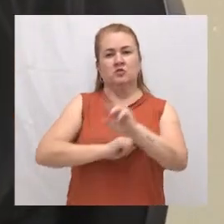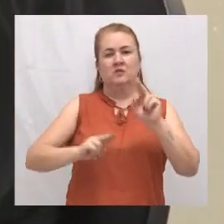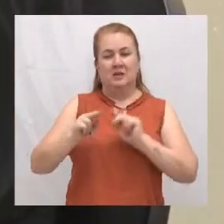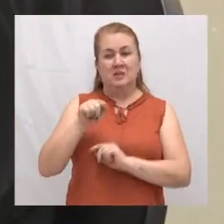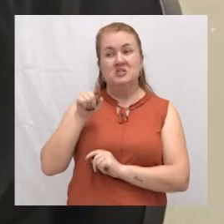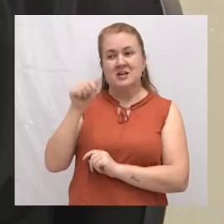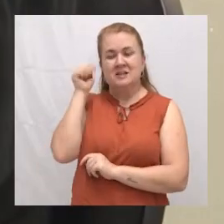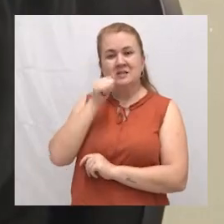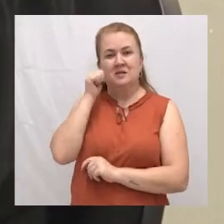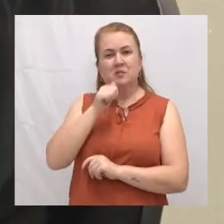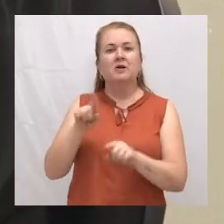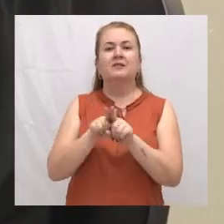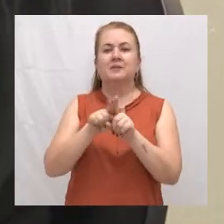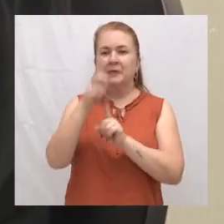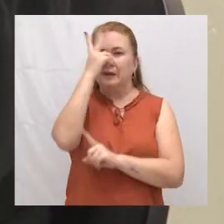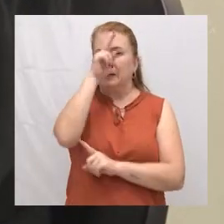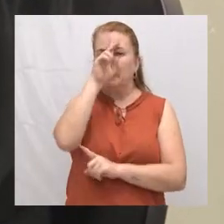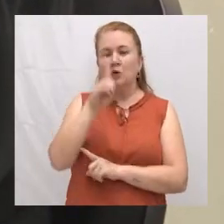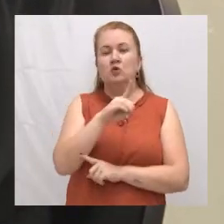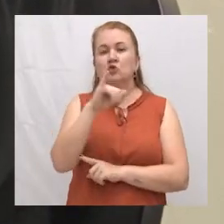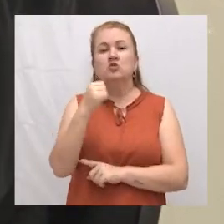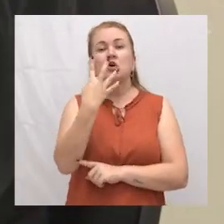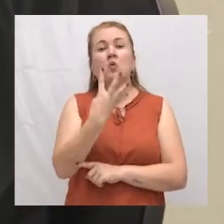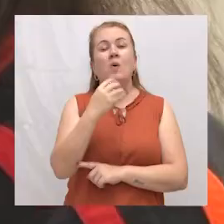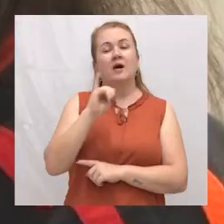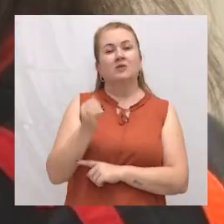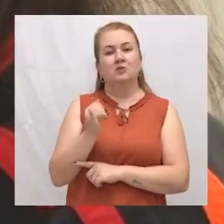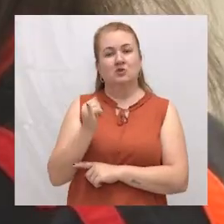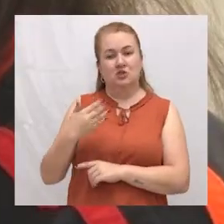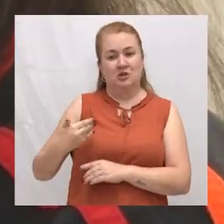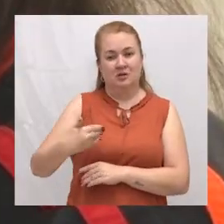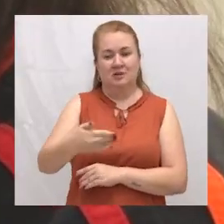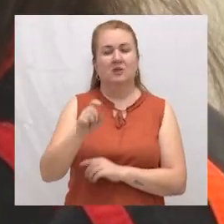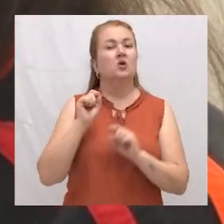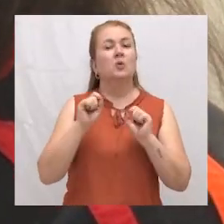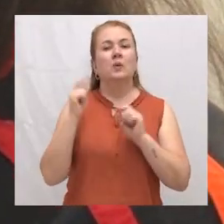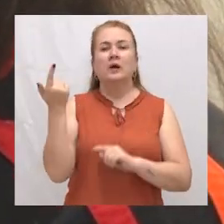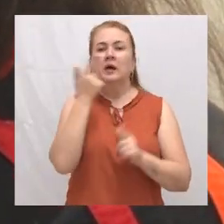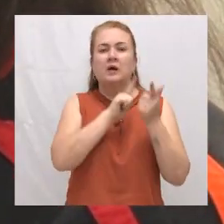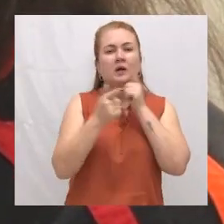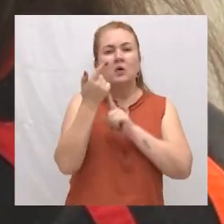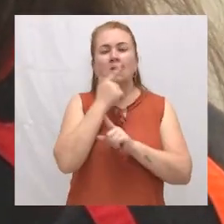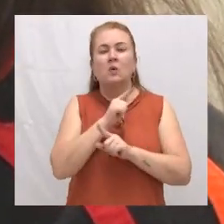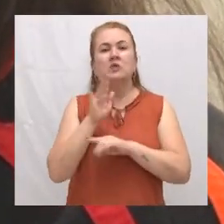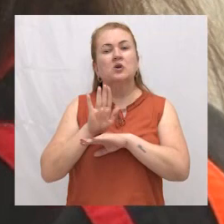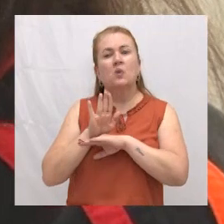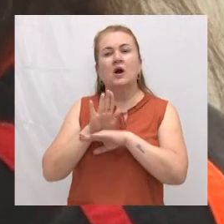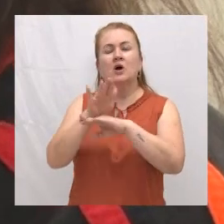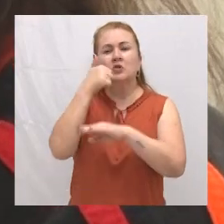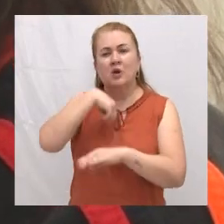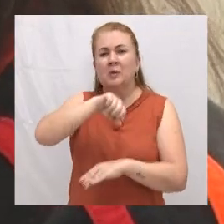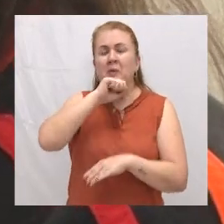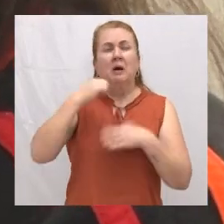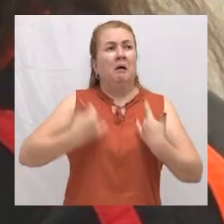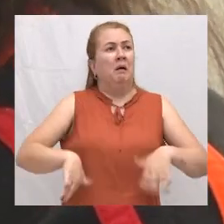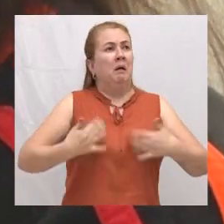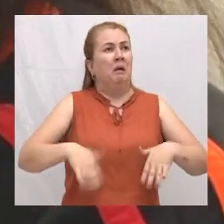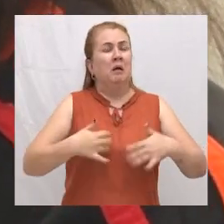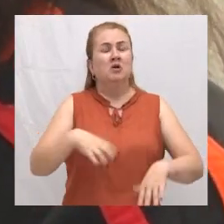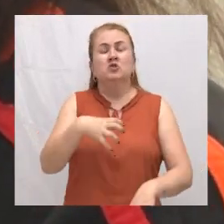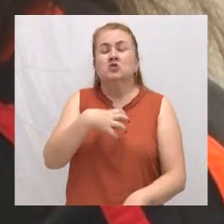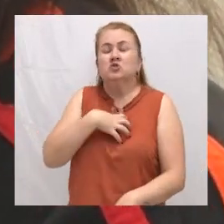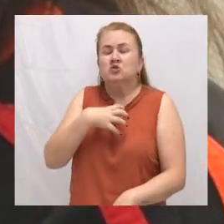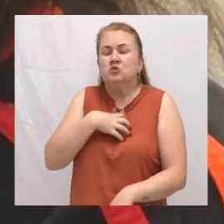vivenciada no dia 4 de janeiro deste ano, quando conseguiu acalmar uma mãe desesperada de uma forma